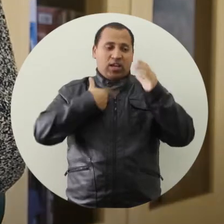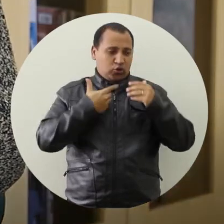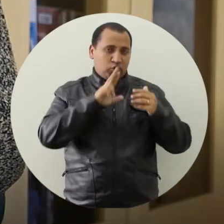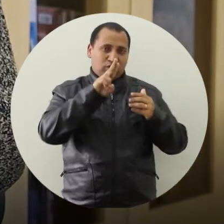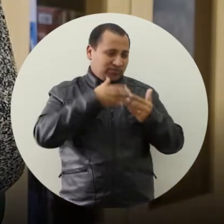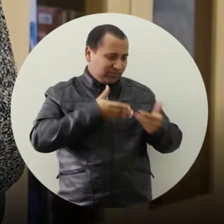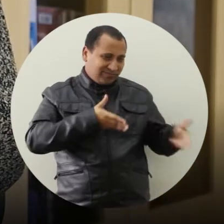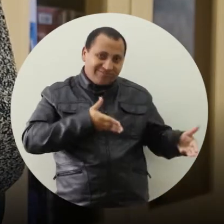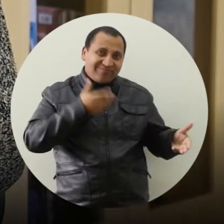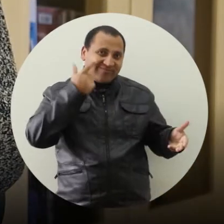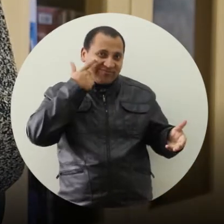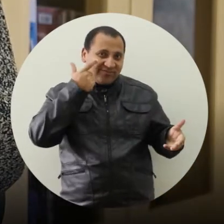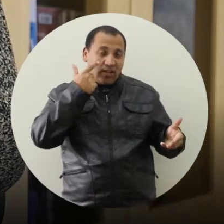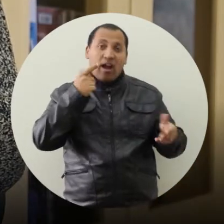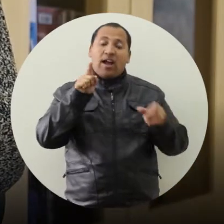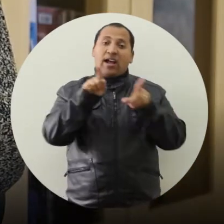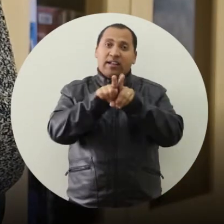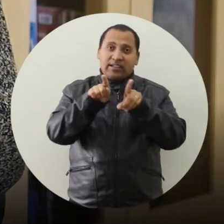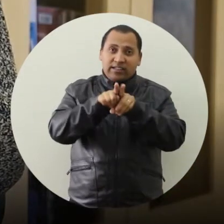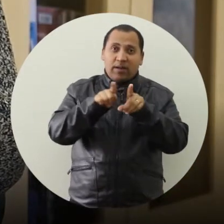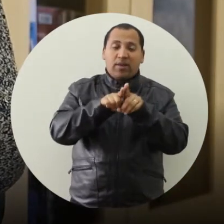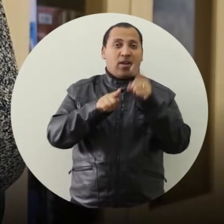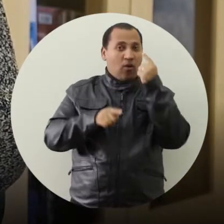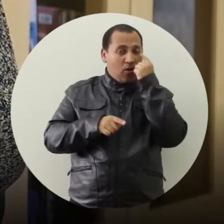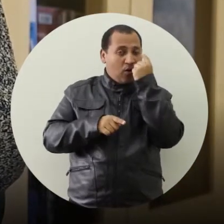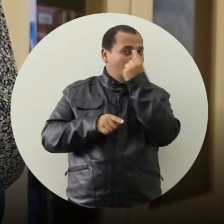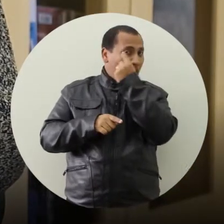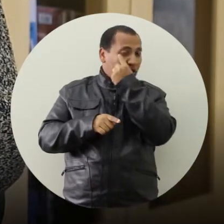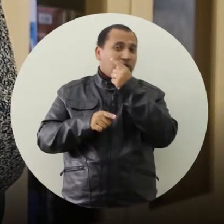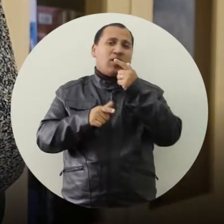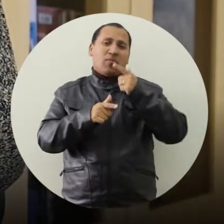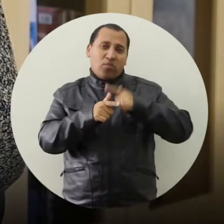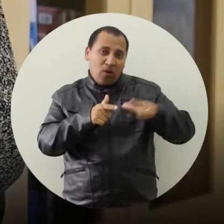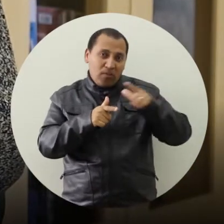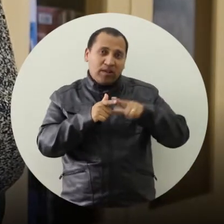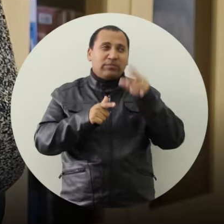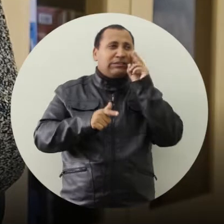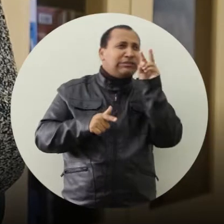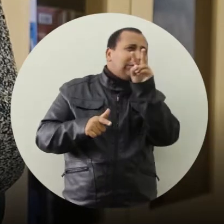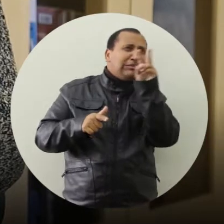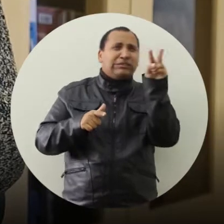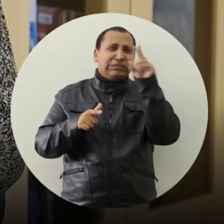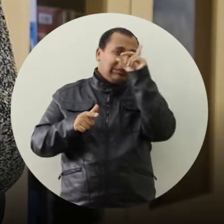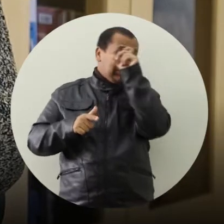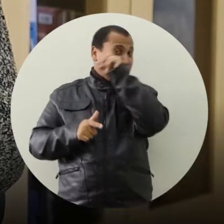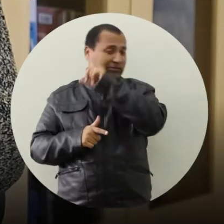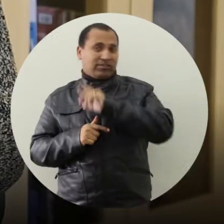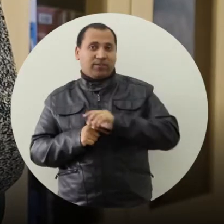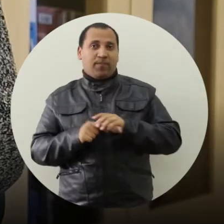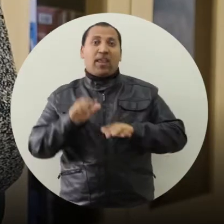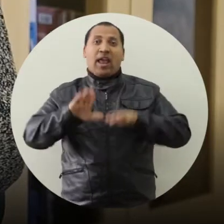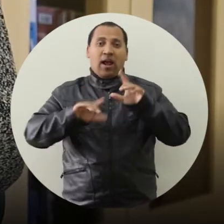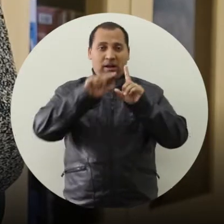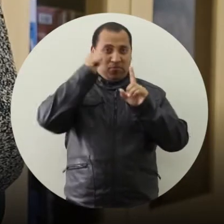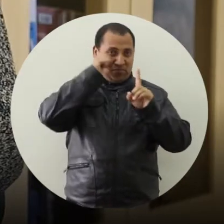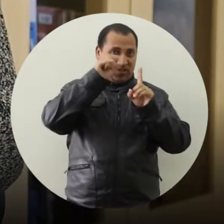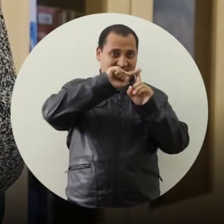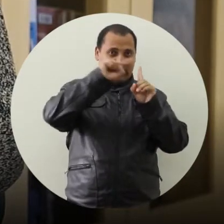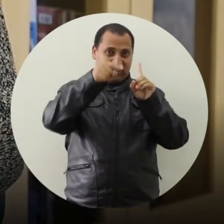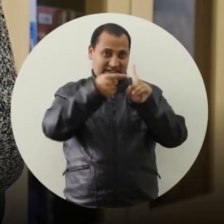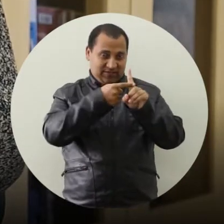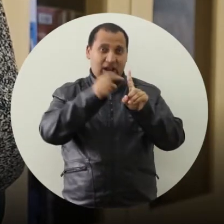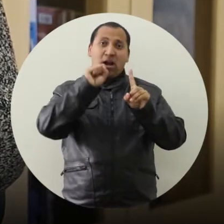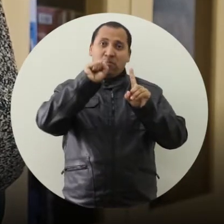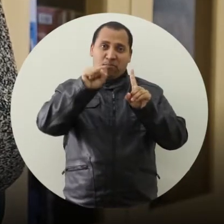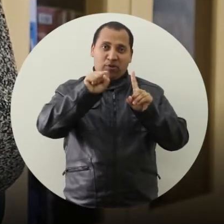for no cérebro, chama-se neurotoxoplasmose. Nos olhos, há um comprometimento na retina, causando dificuldade visual.